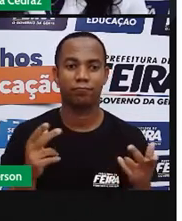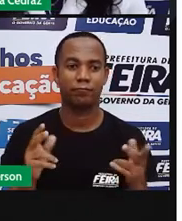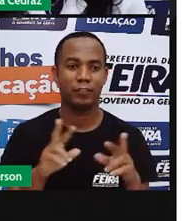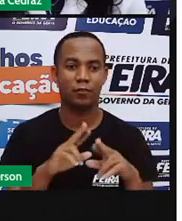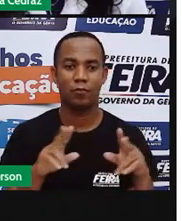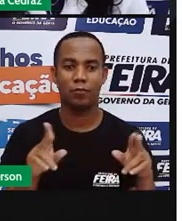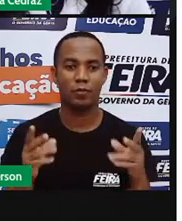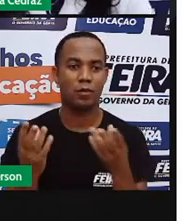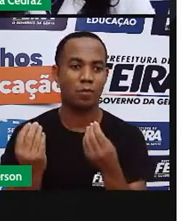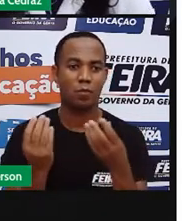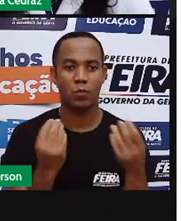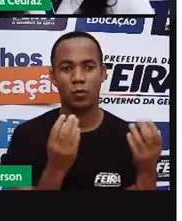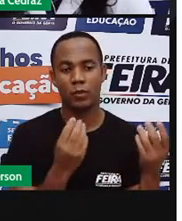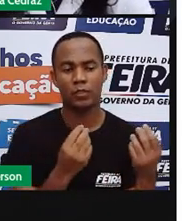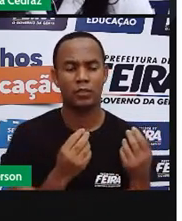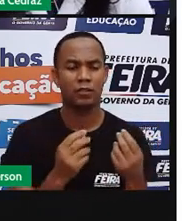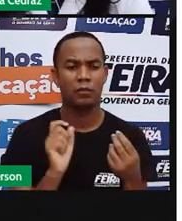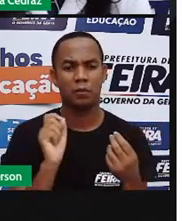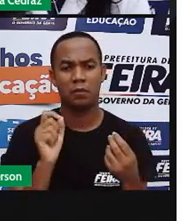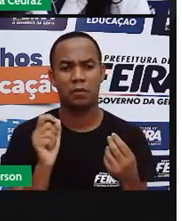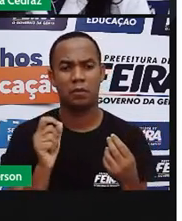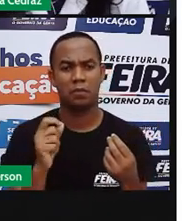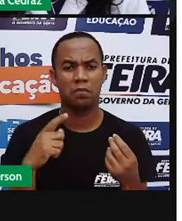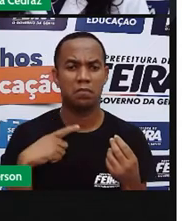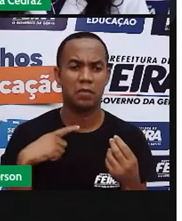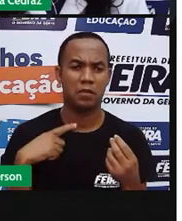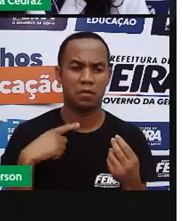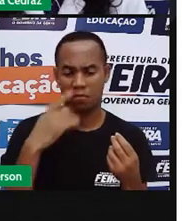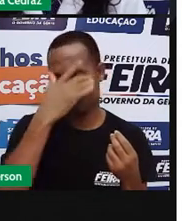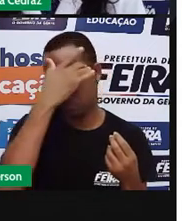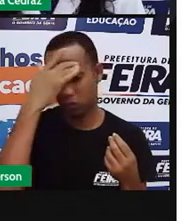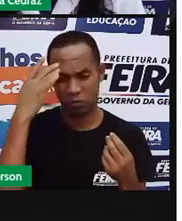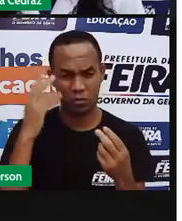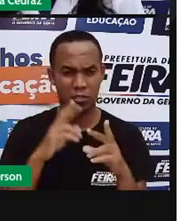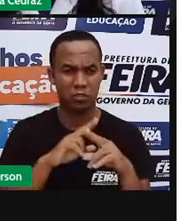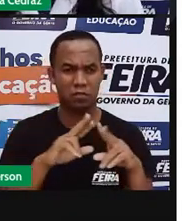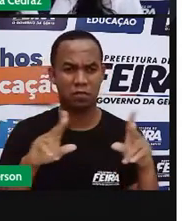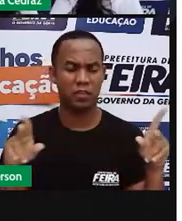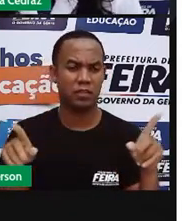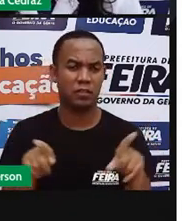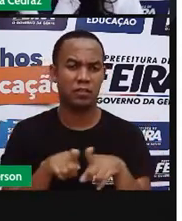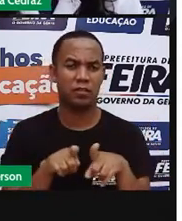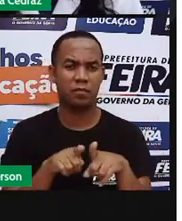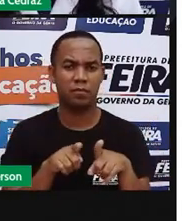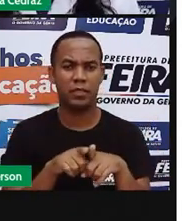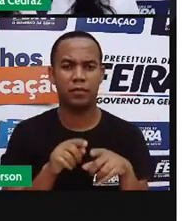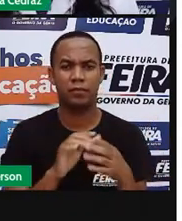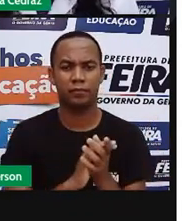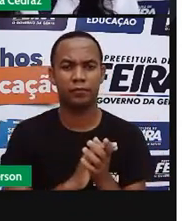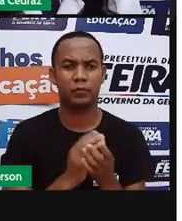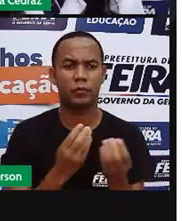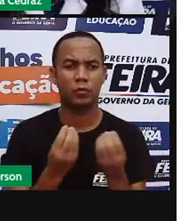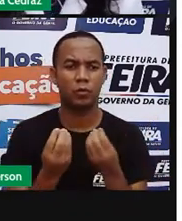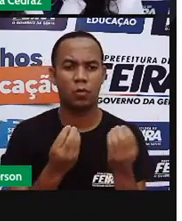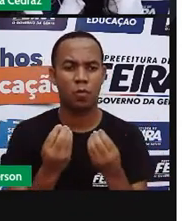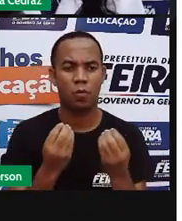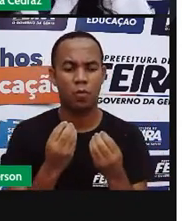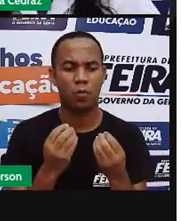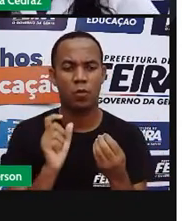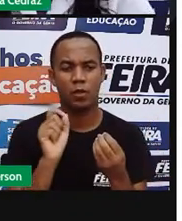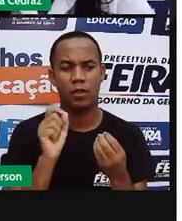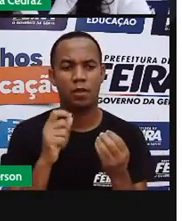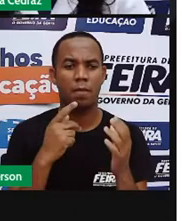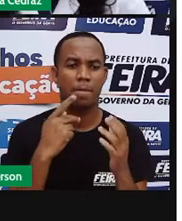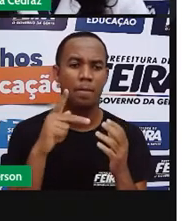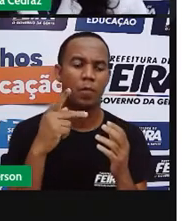Muitas delas liberou o estilo para muitas pessoas. E aquelas estampas eram apenas para a realeza.